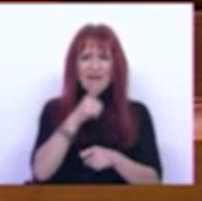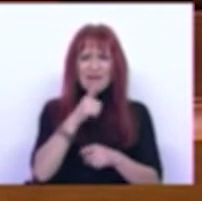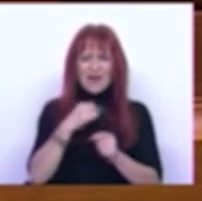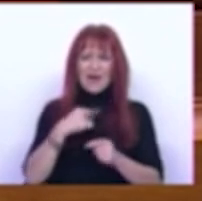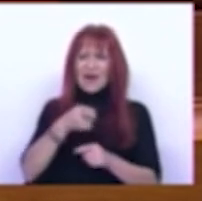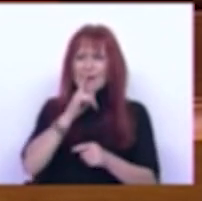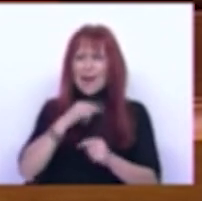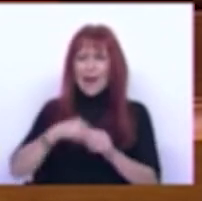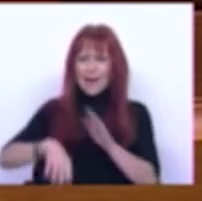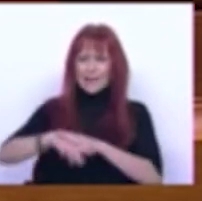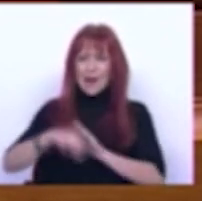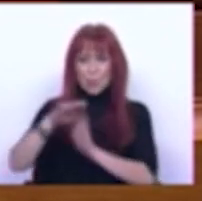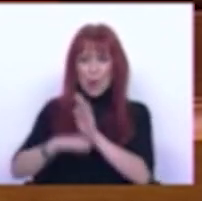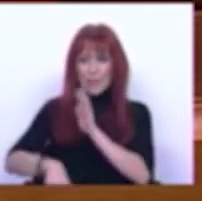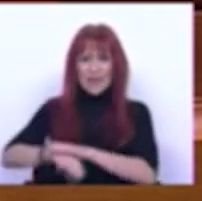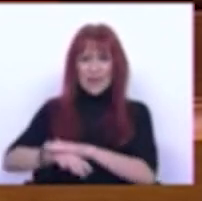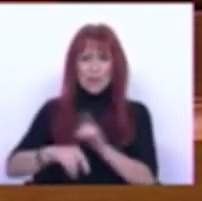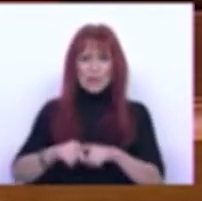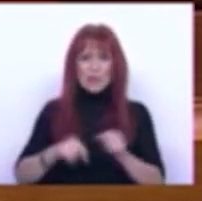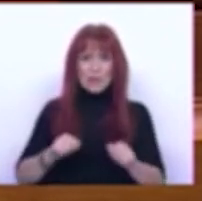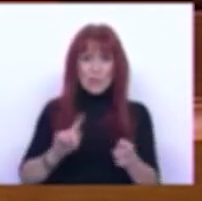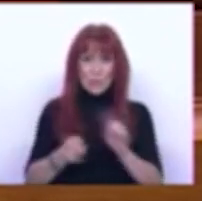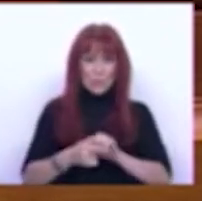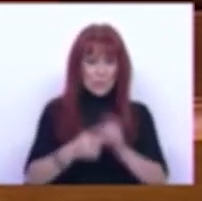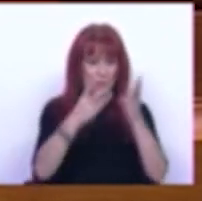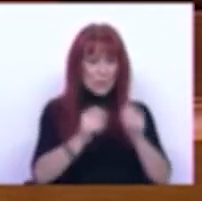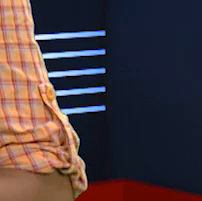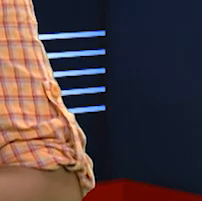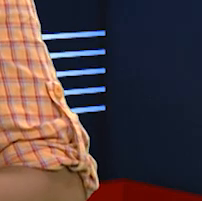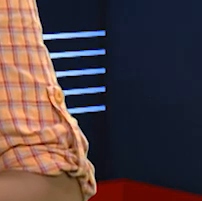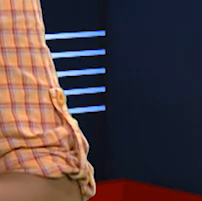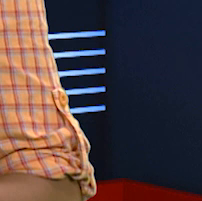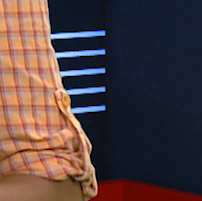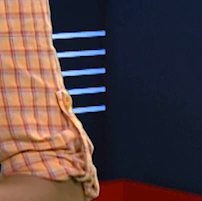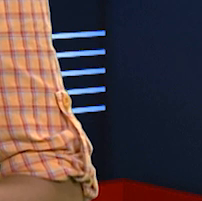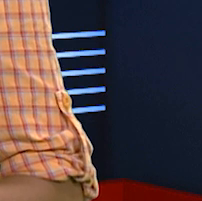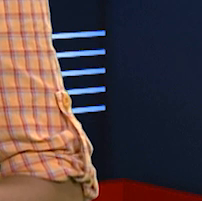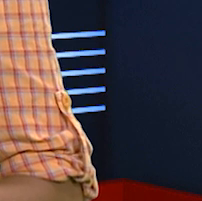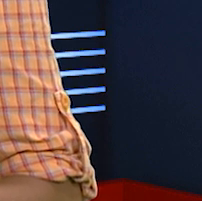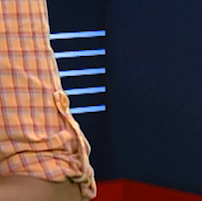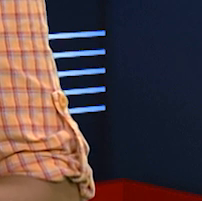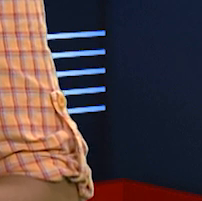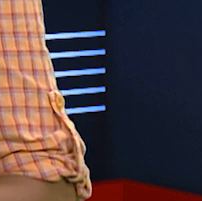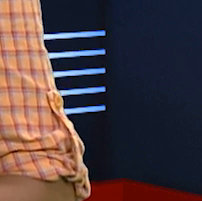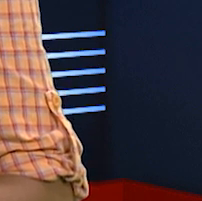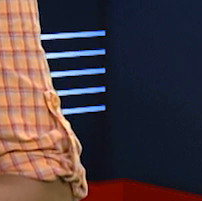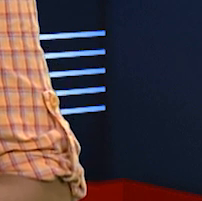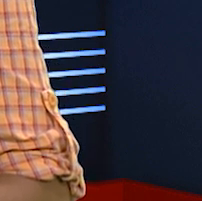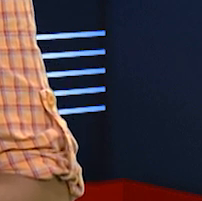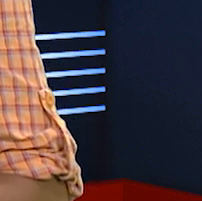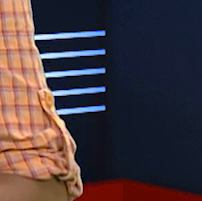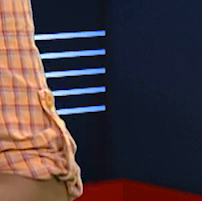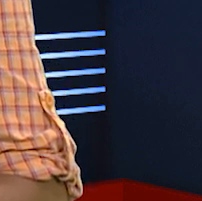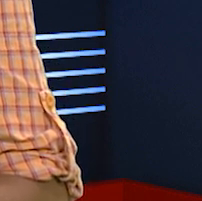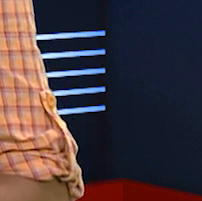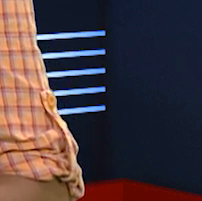direita com o programa da direita é o avesso de um orçamento de esquerda O secretário-geral do PCP de Portugal classificou a